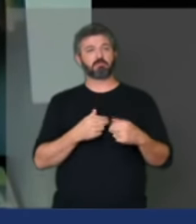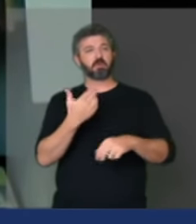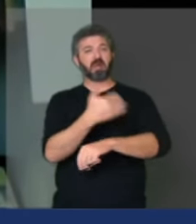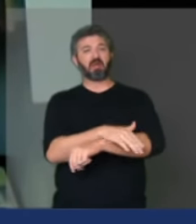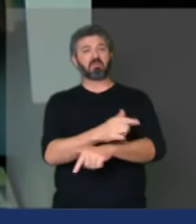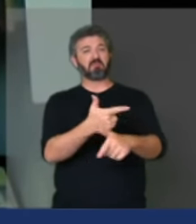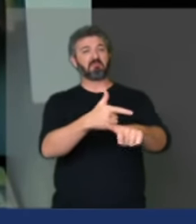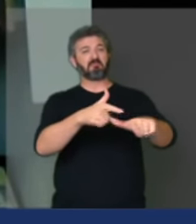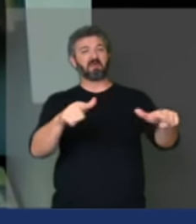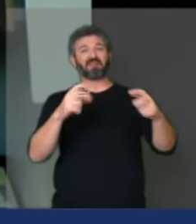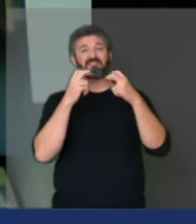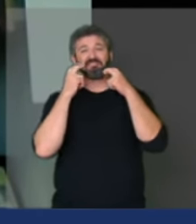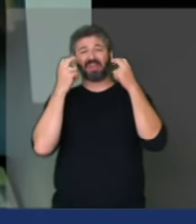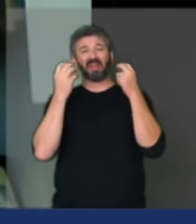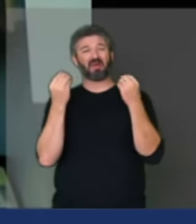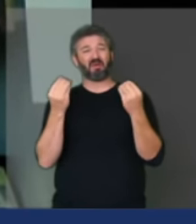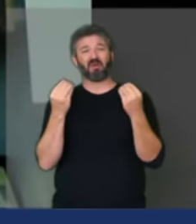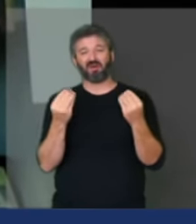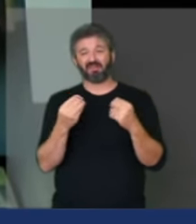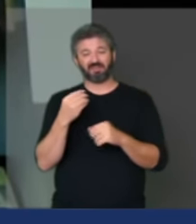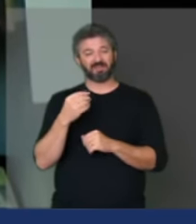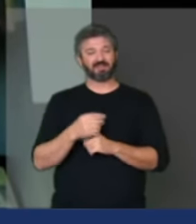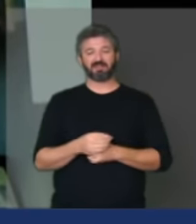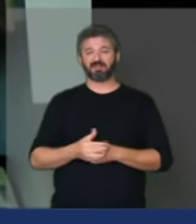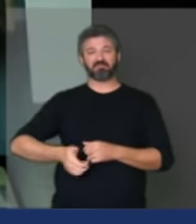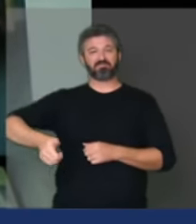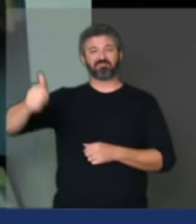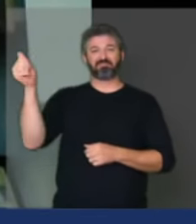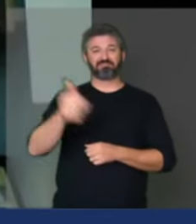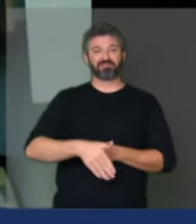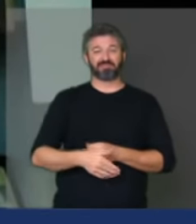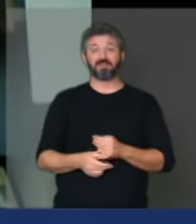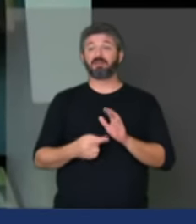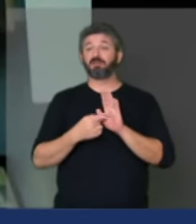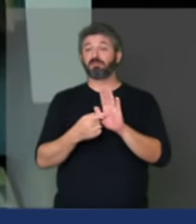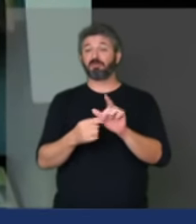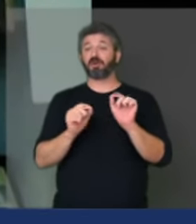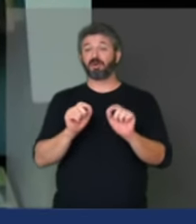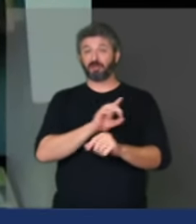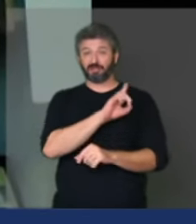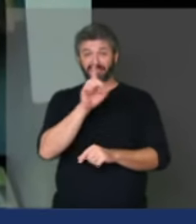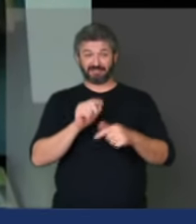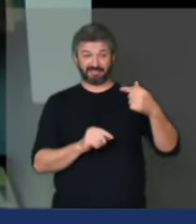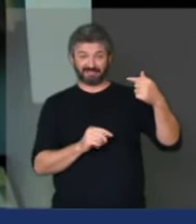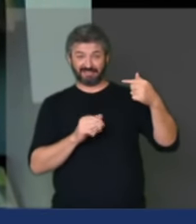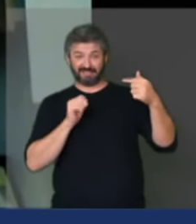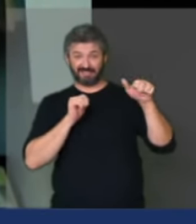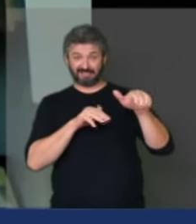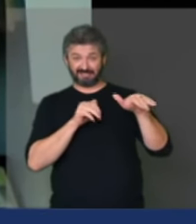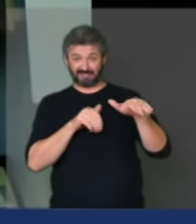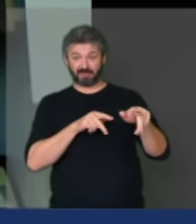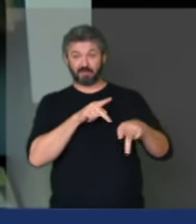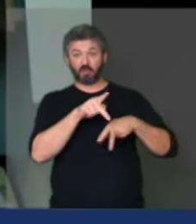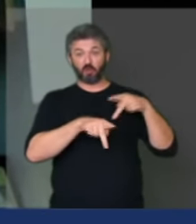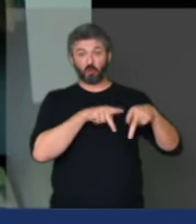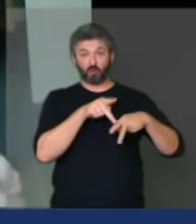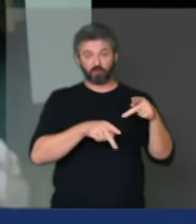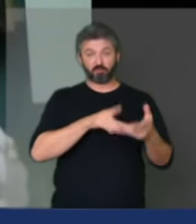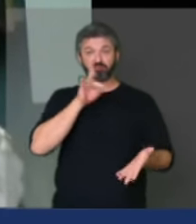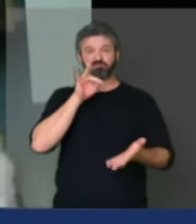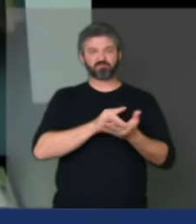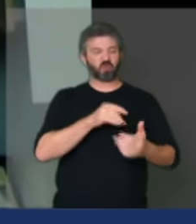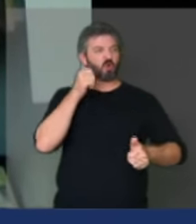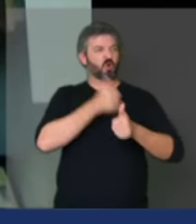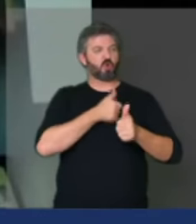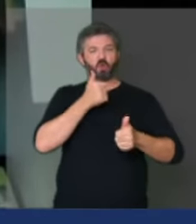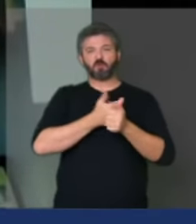vergonha total um fracasso isso demonstra que no dia 7 de setembro onde o povo brasileiro lutou